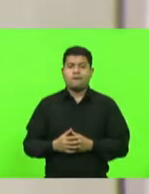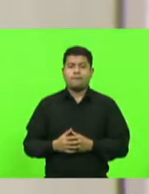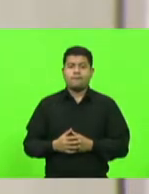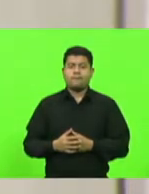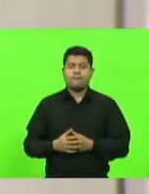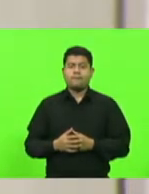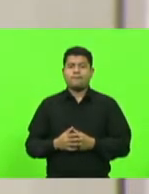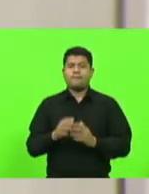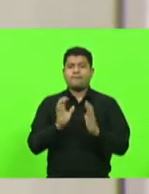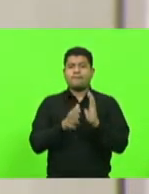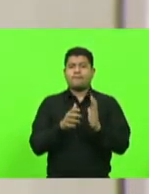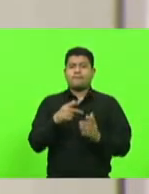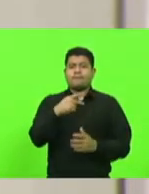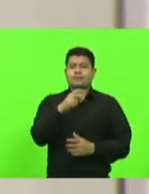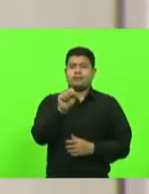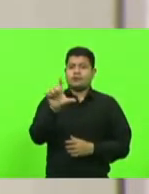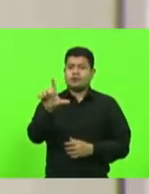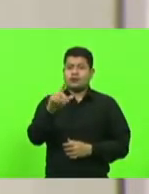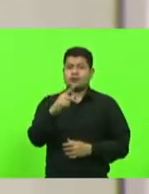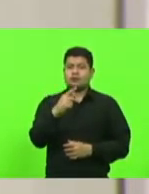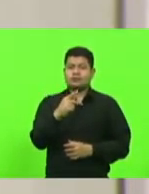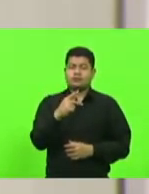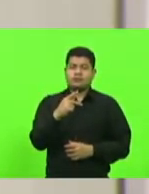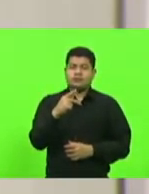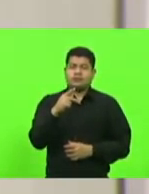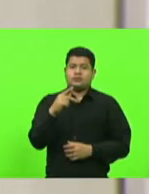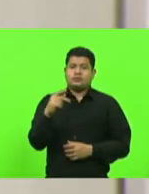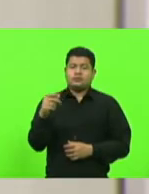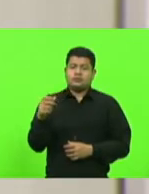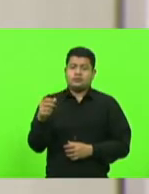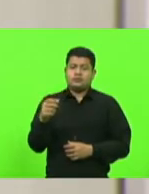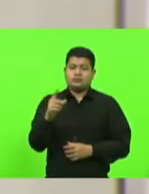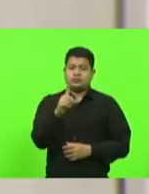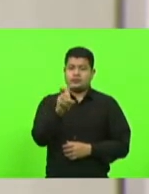Bloco PSL, Partido Liberal, por quinze minutos.